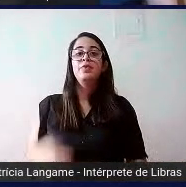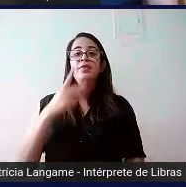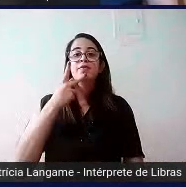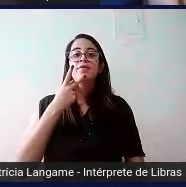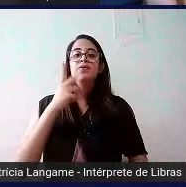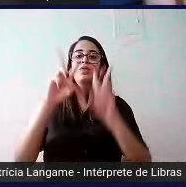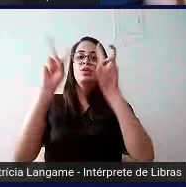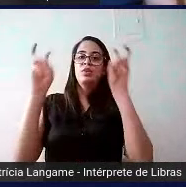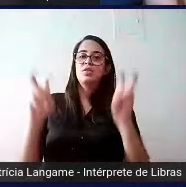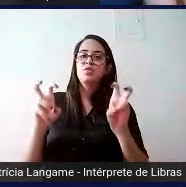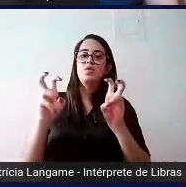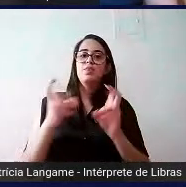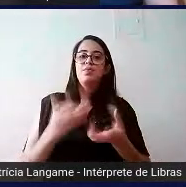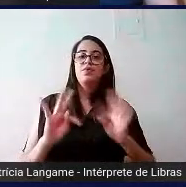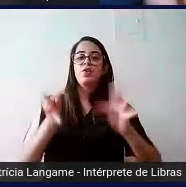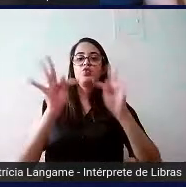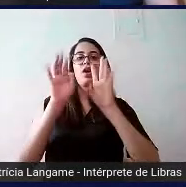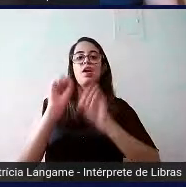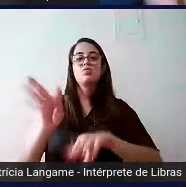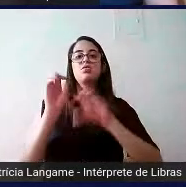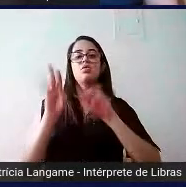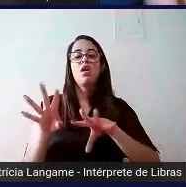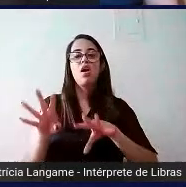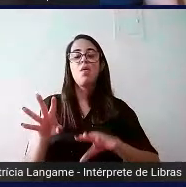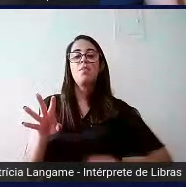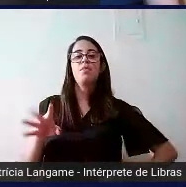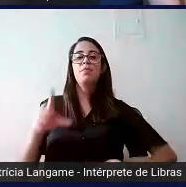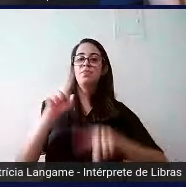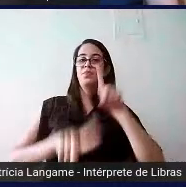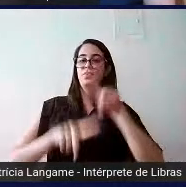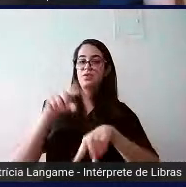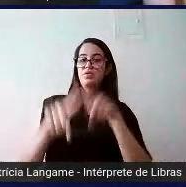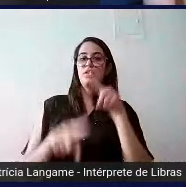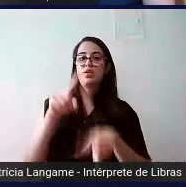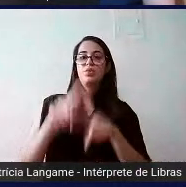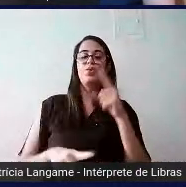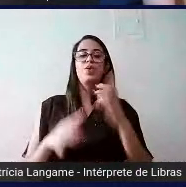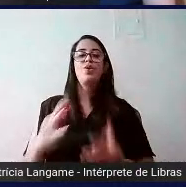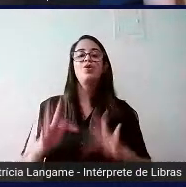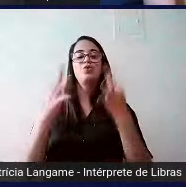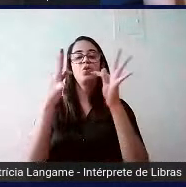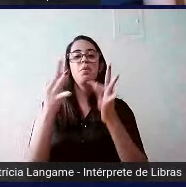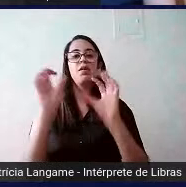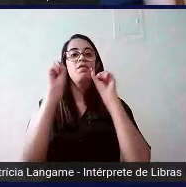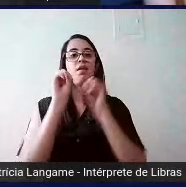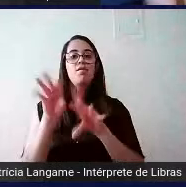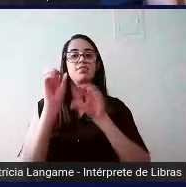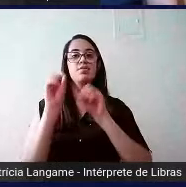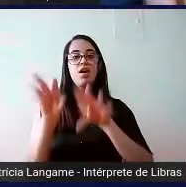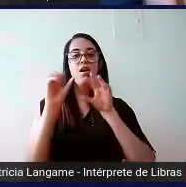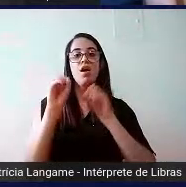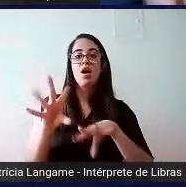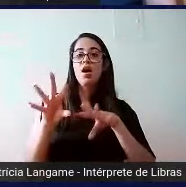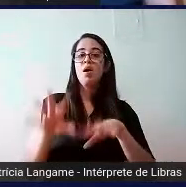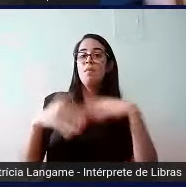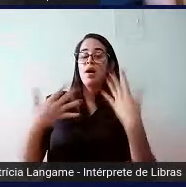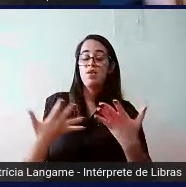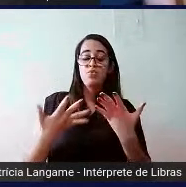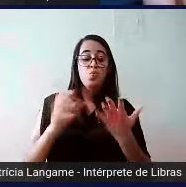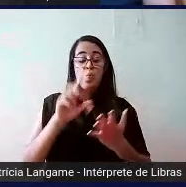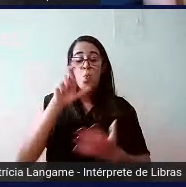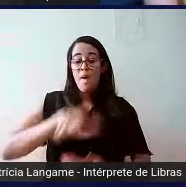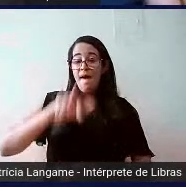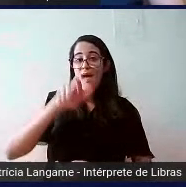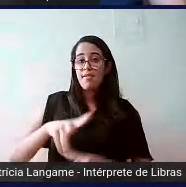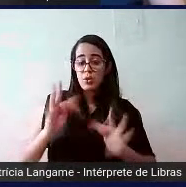tecnologia educacional, qualquer recurso tecnológico que a gente use desenhado para a educação, mas isso não é necessariamente tecnologia assistiva quando a